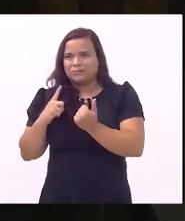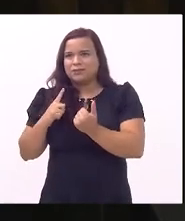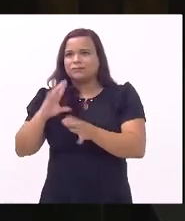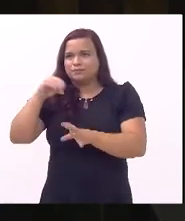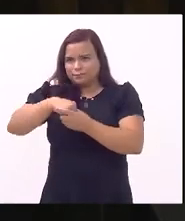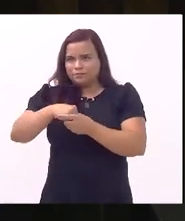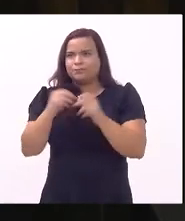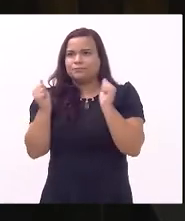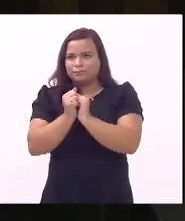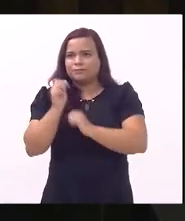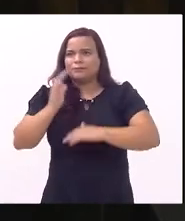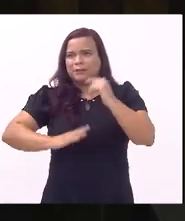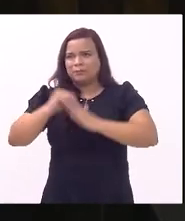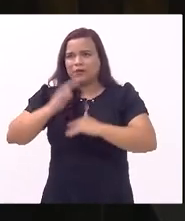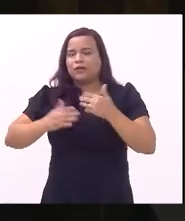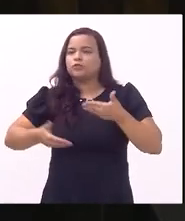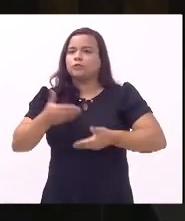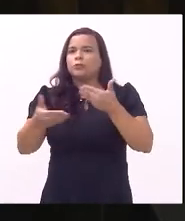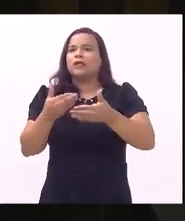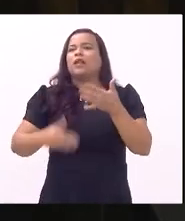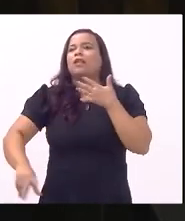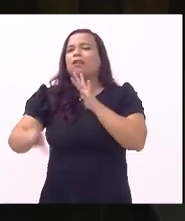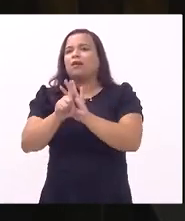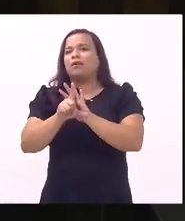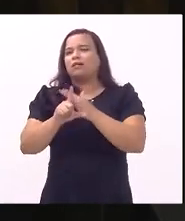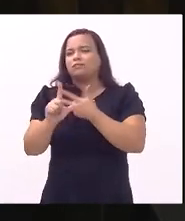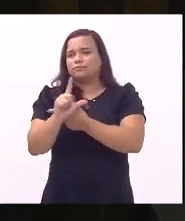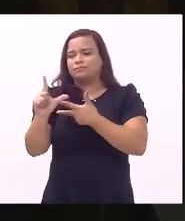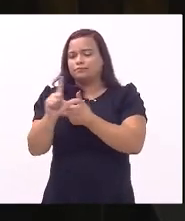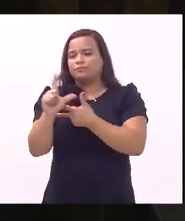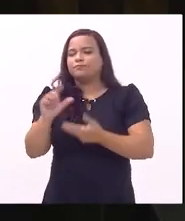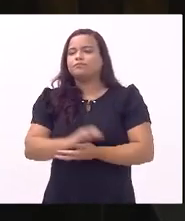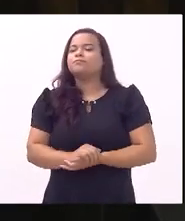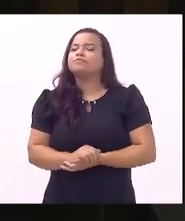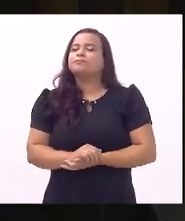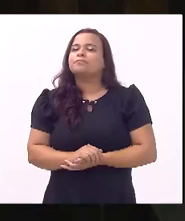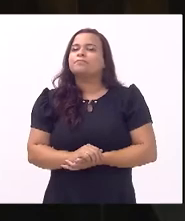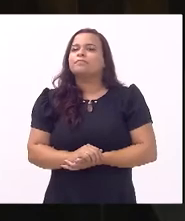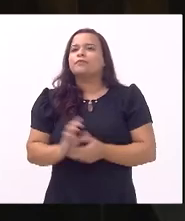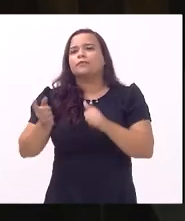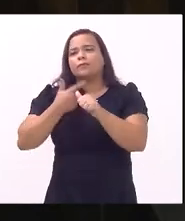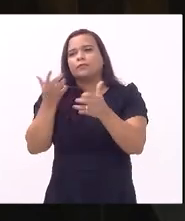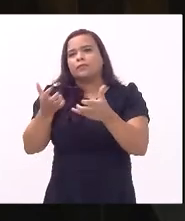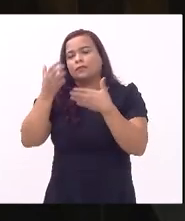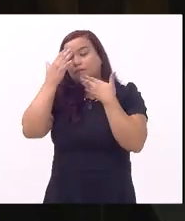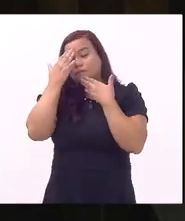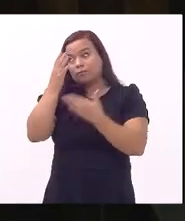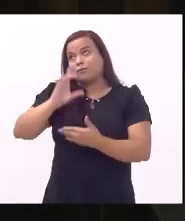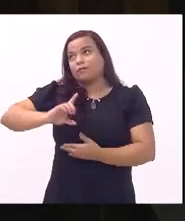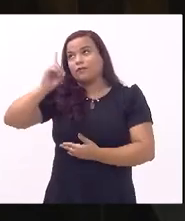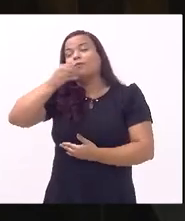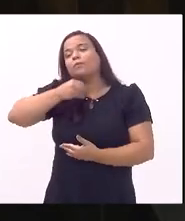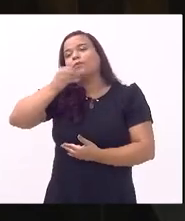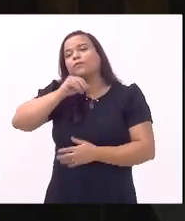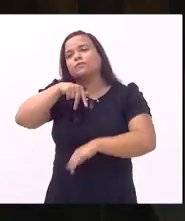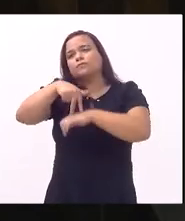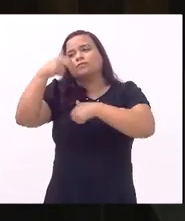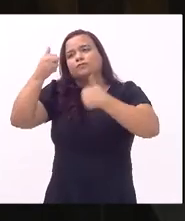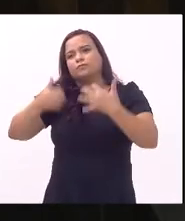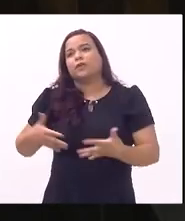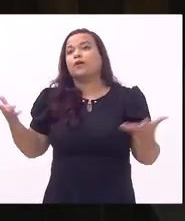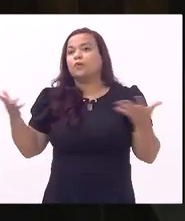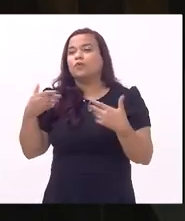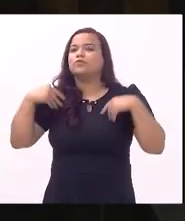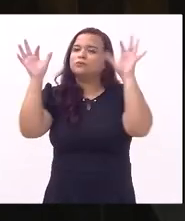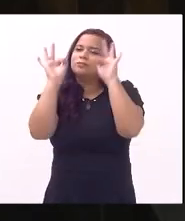da prática do processo legislativo presidente queria primeiro agradecer a Deus pela oportunidade dizer que hoje eu